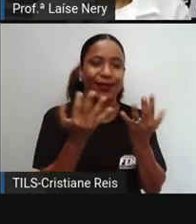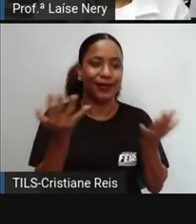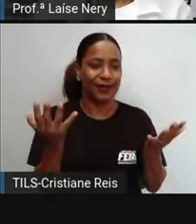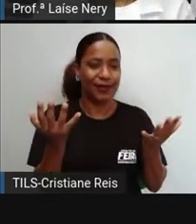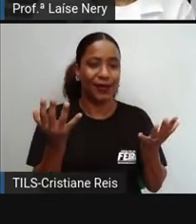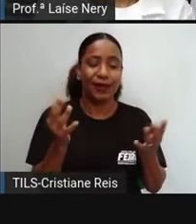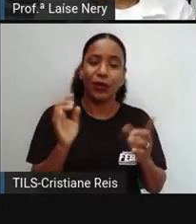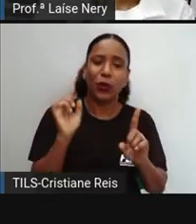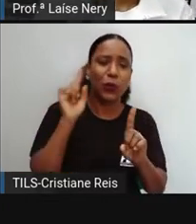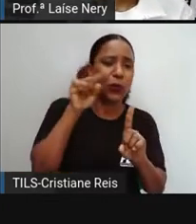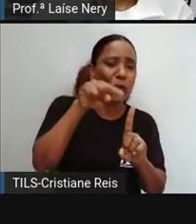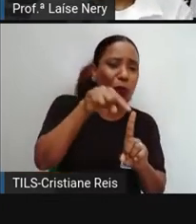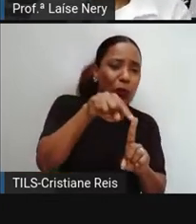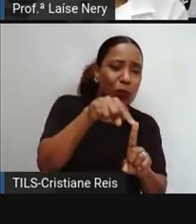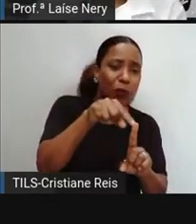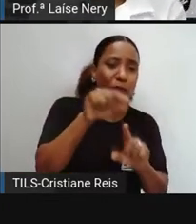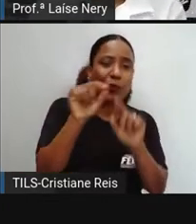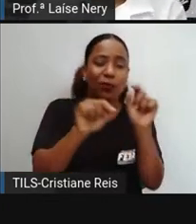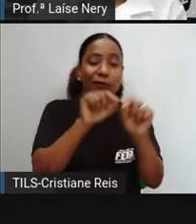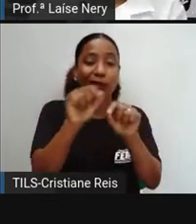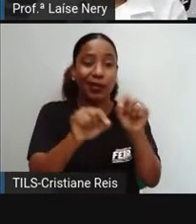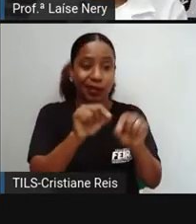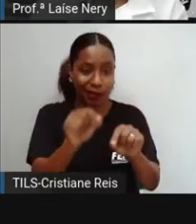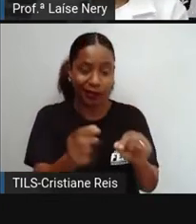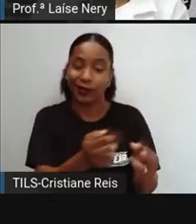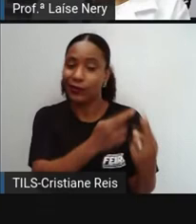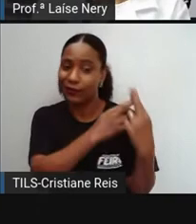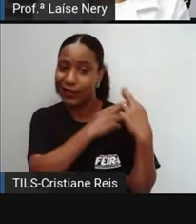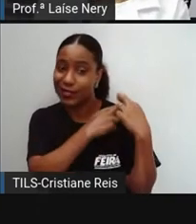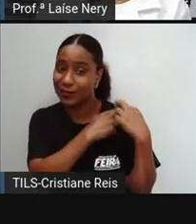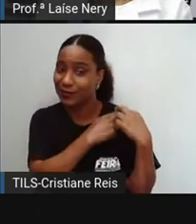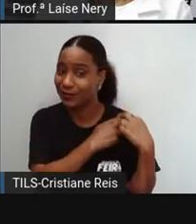a vida e assumindo essas responsabilidades.